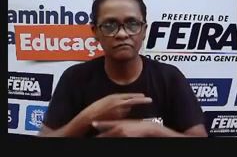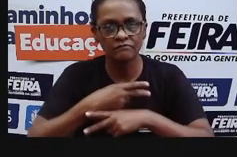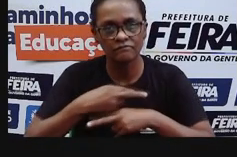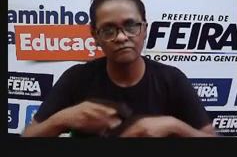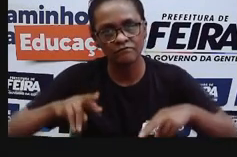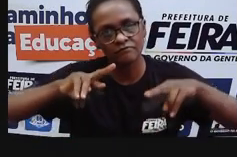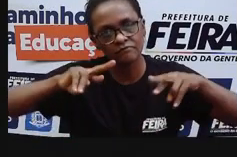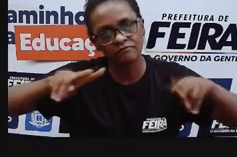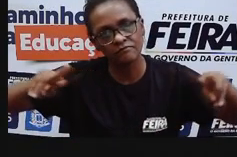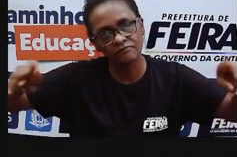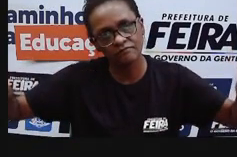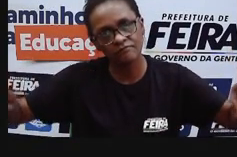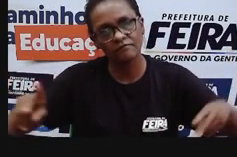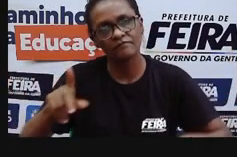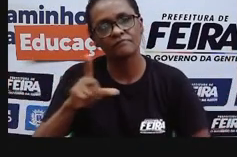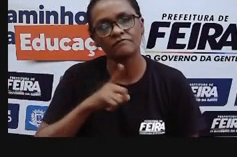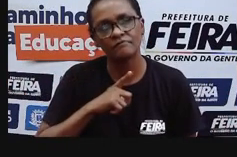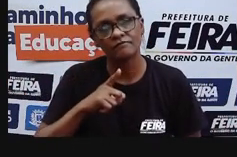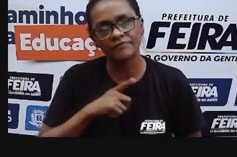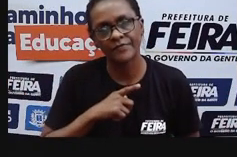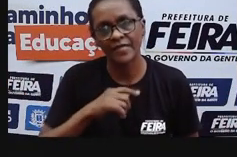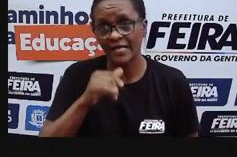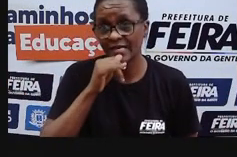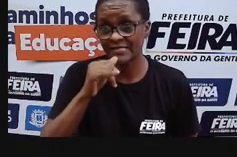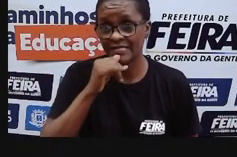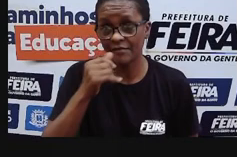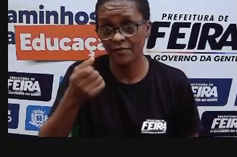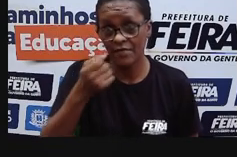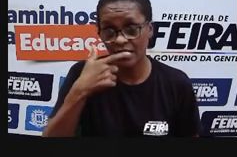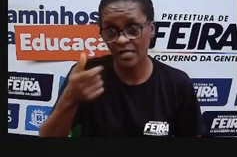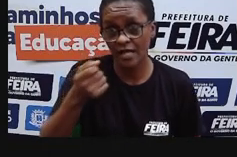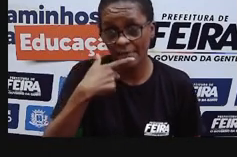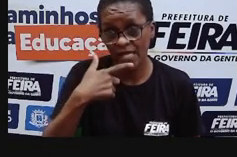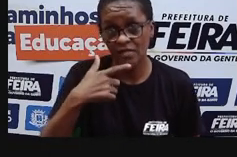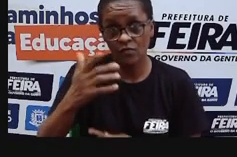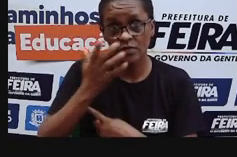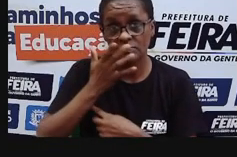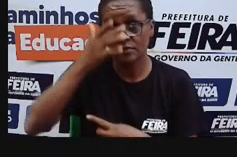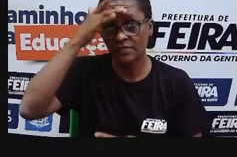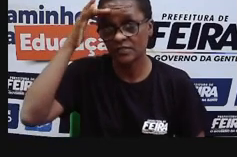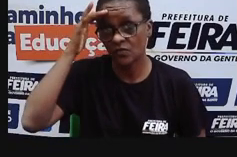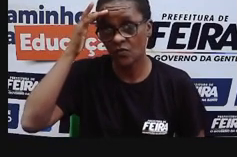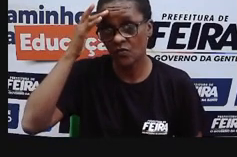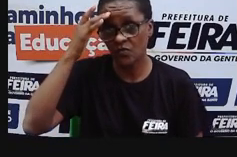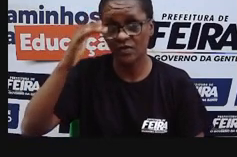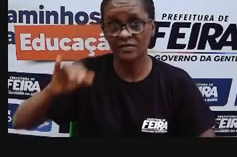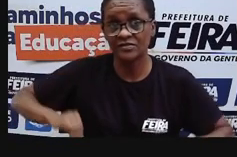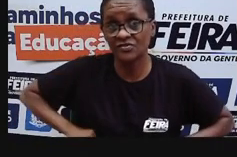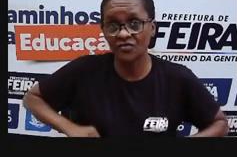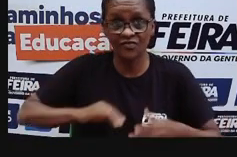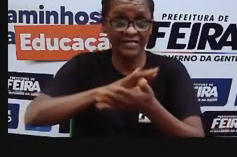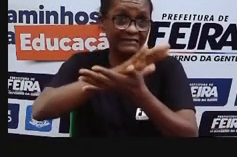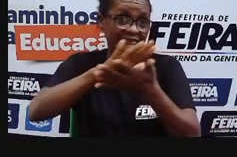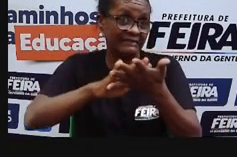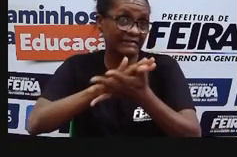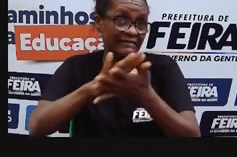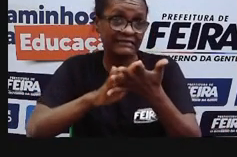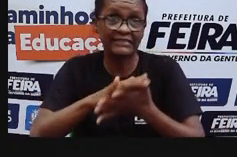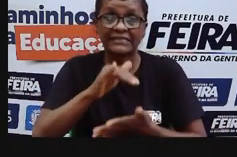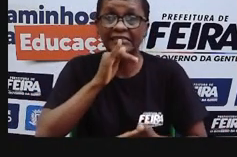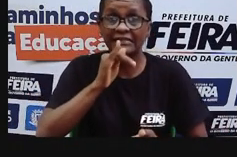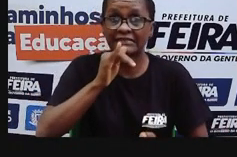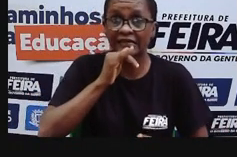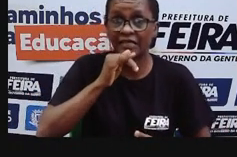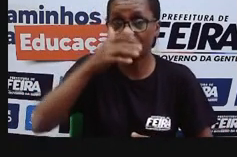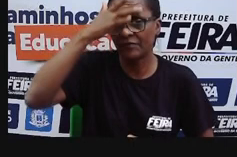gente tenha diarreia, por exemplo. Então, olha só, esses micro-organismos que a gente achava que eram horríveis e